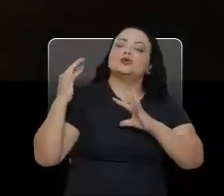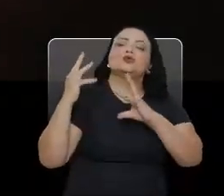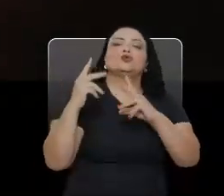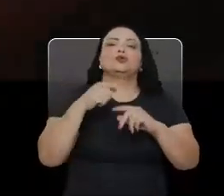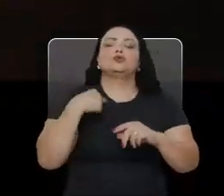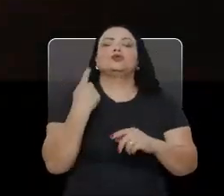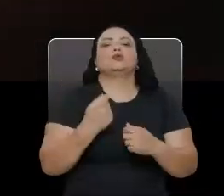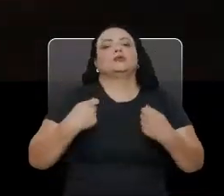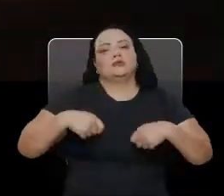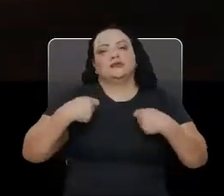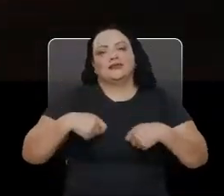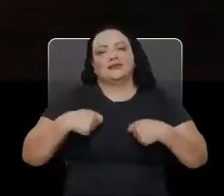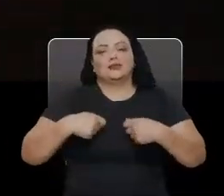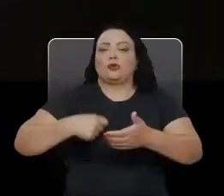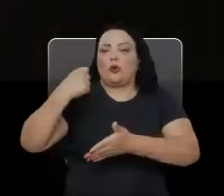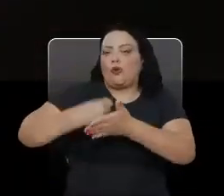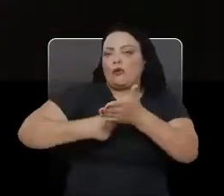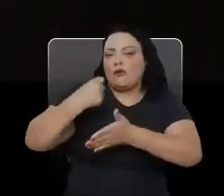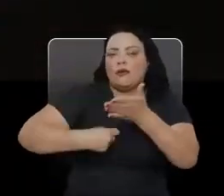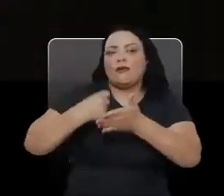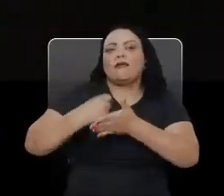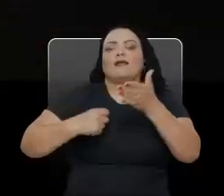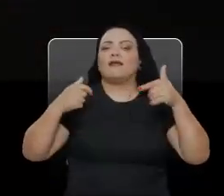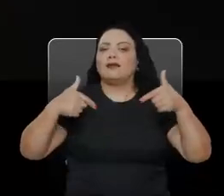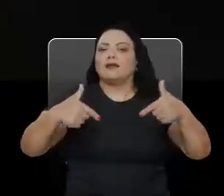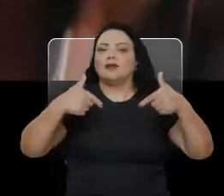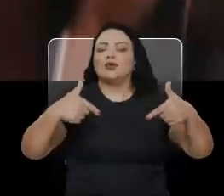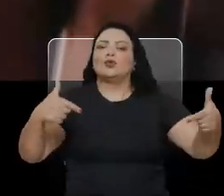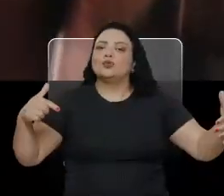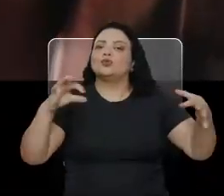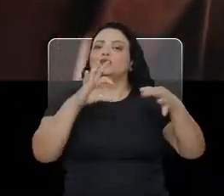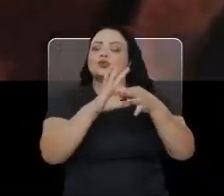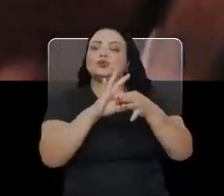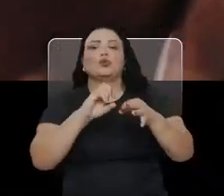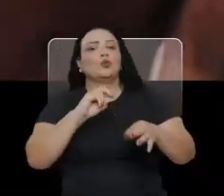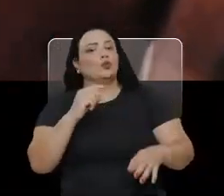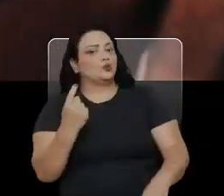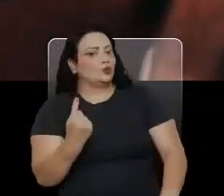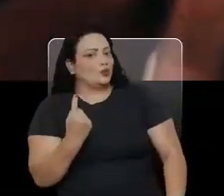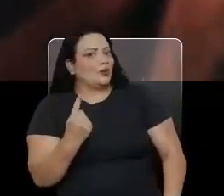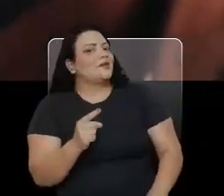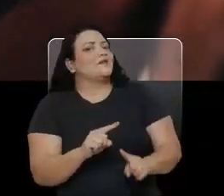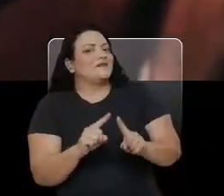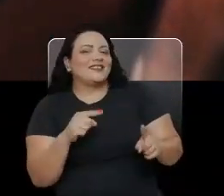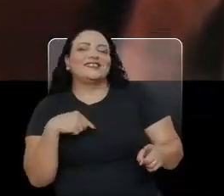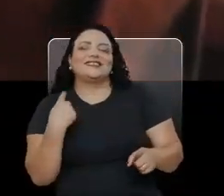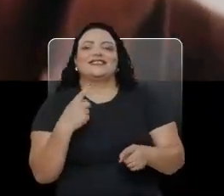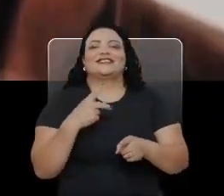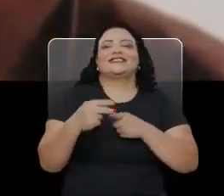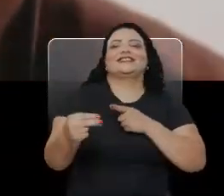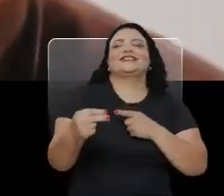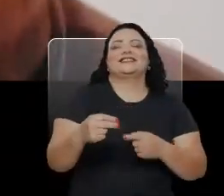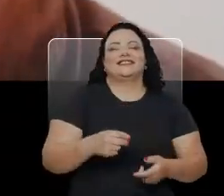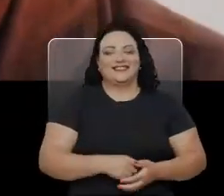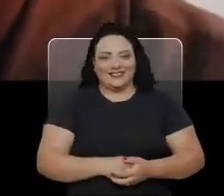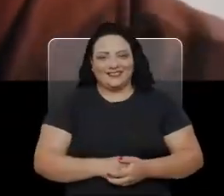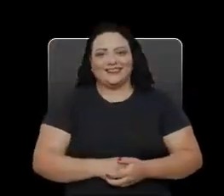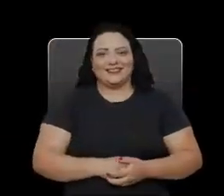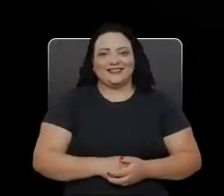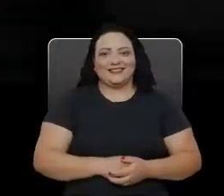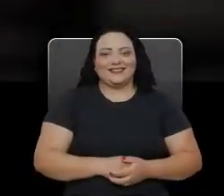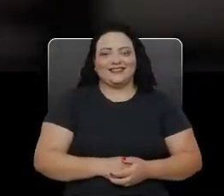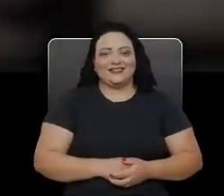tudo que a gente persegue É luta, é suor, é junto, é só Mas só assim a gente consegue